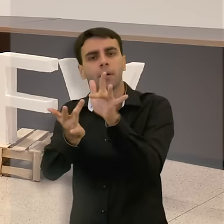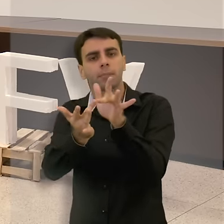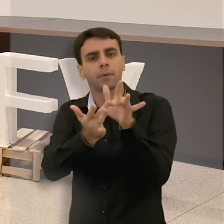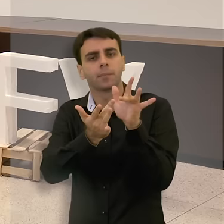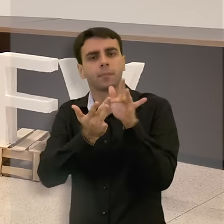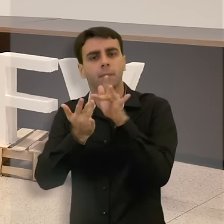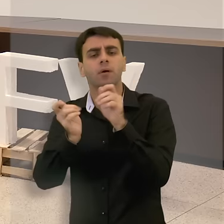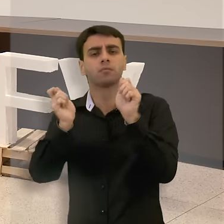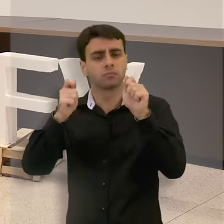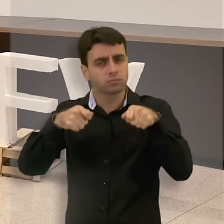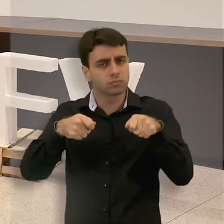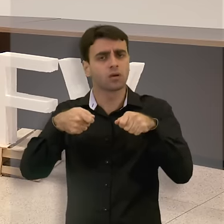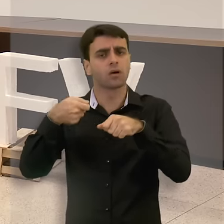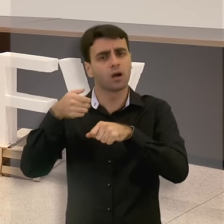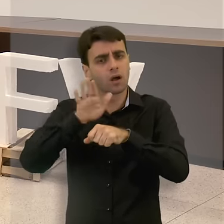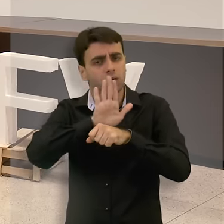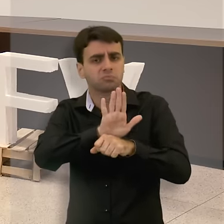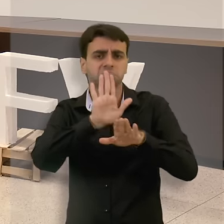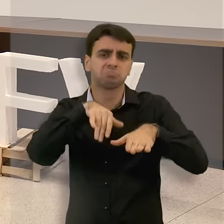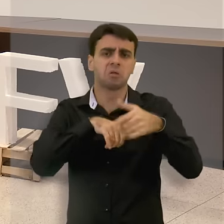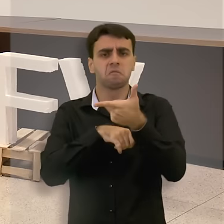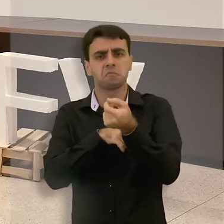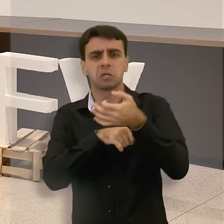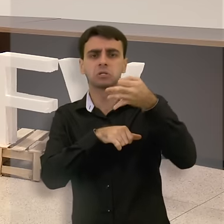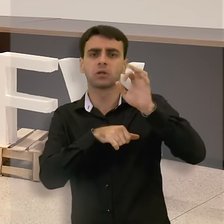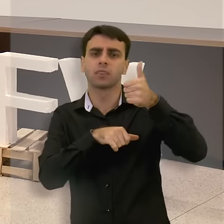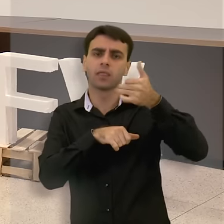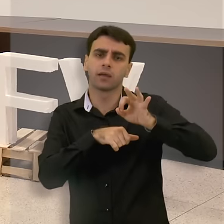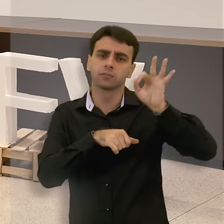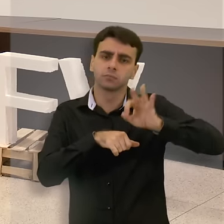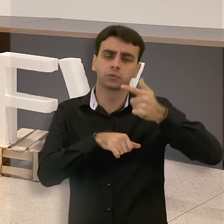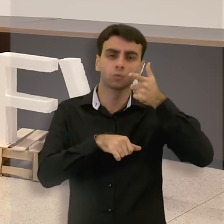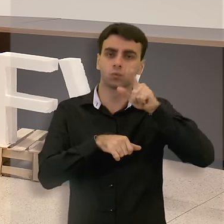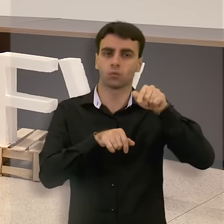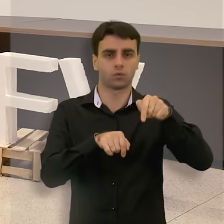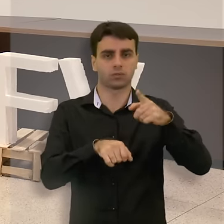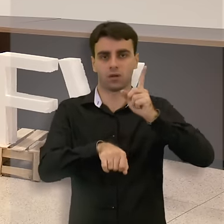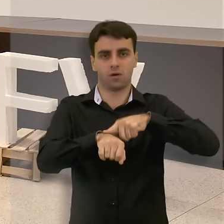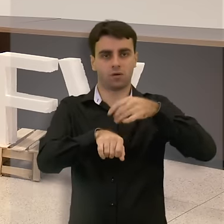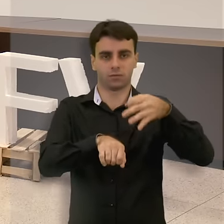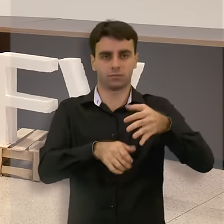que possam ajudar a resolver os 20% ou 10% que ele não possa resolver ali na hora.